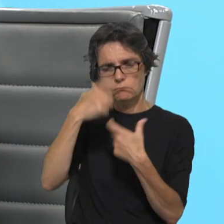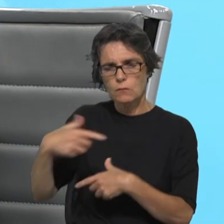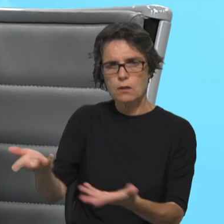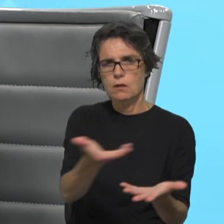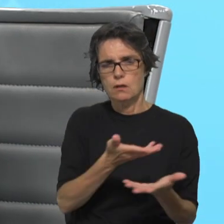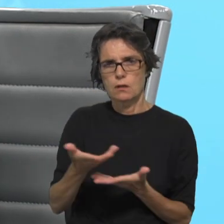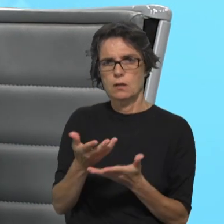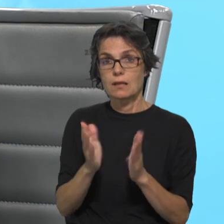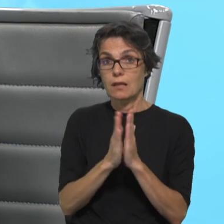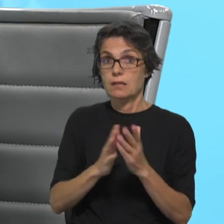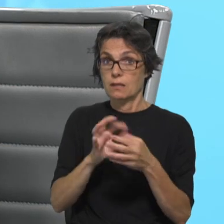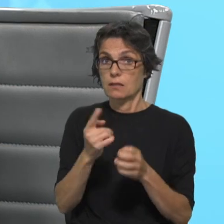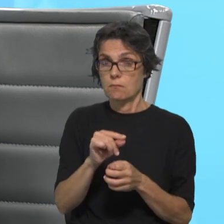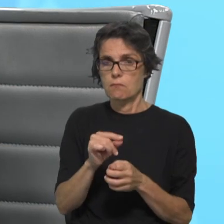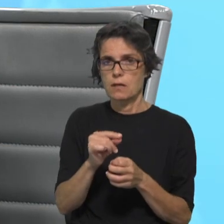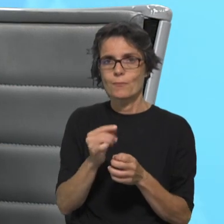esta fome.